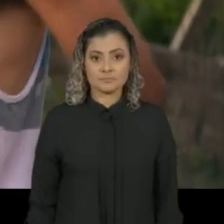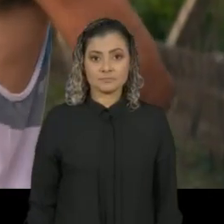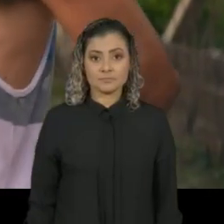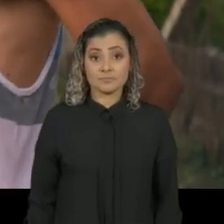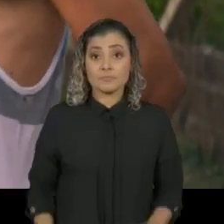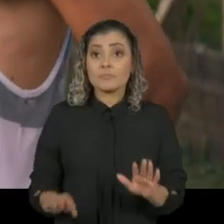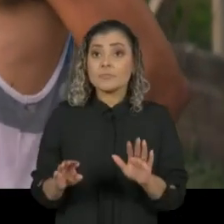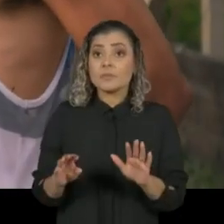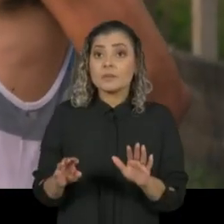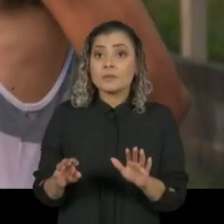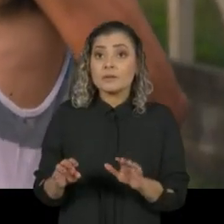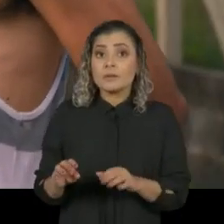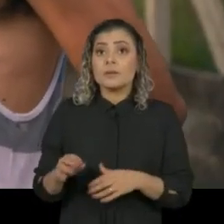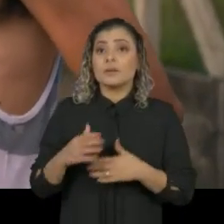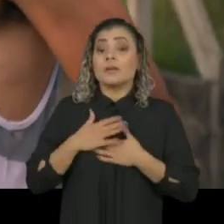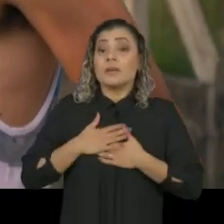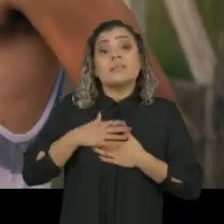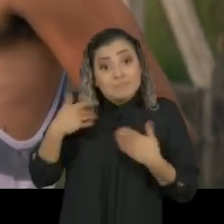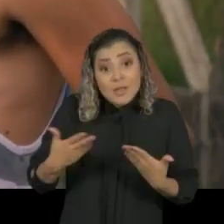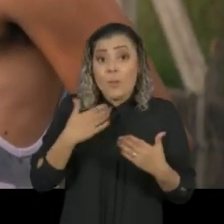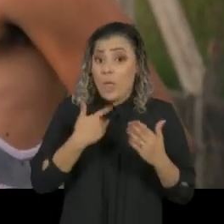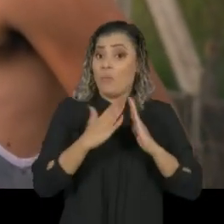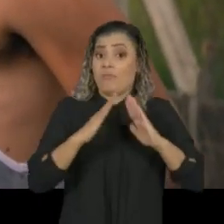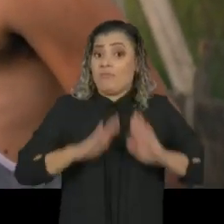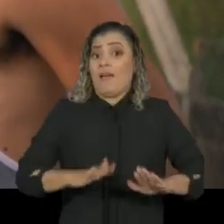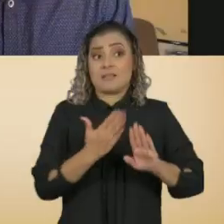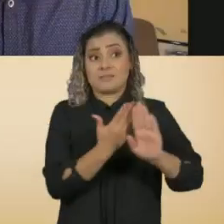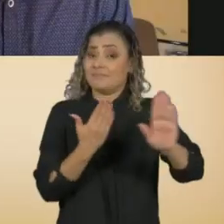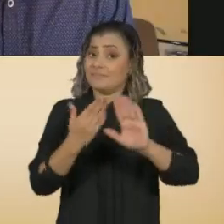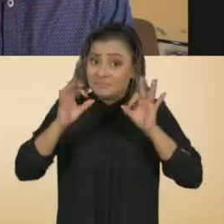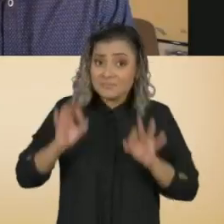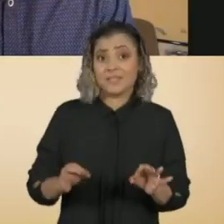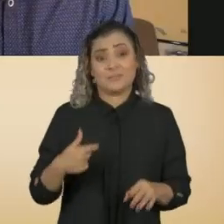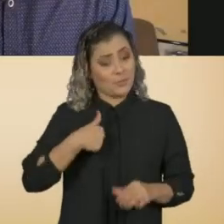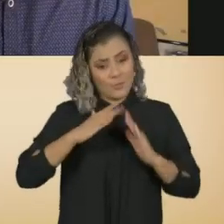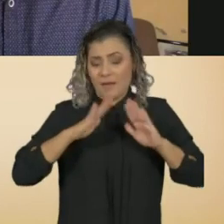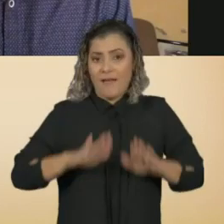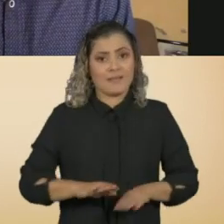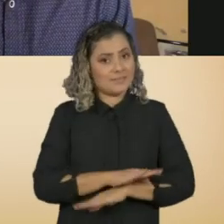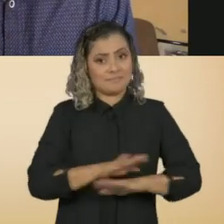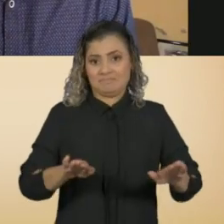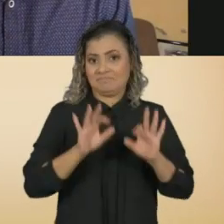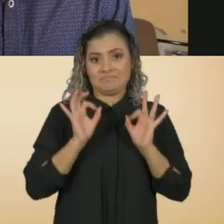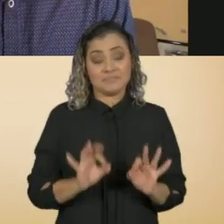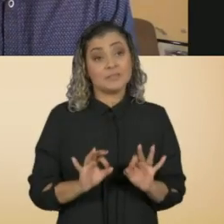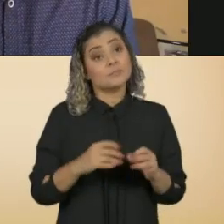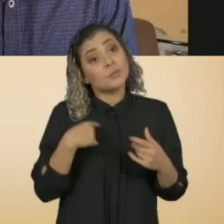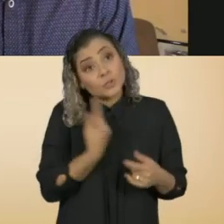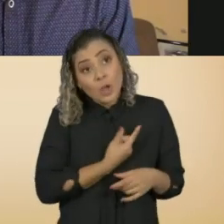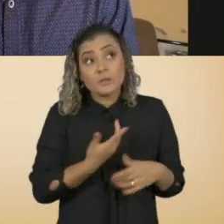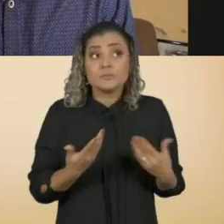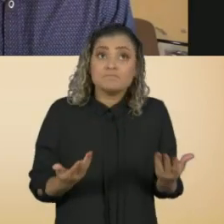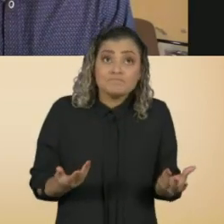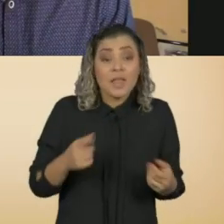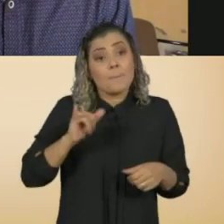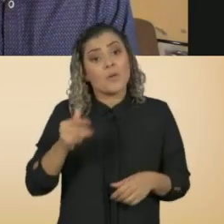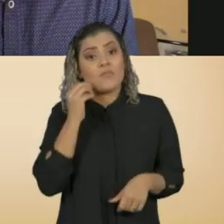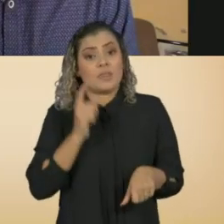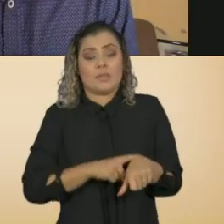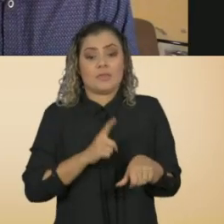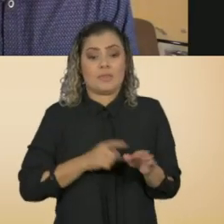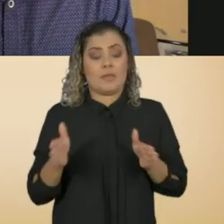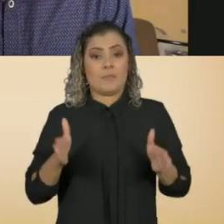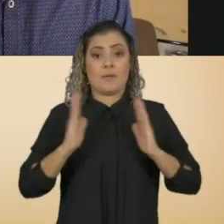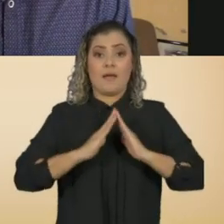Você está isolado? Eu estou isoladíssimo, claro, estamos em casa. E estamos aproveitando esse tempo em casa para